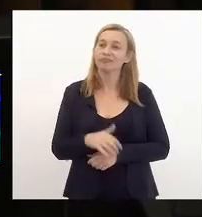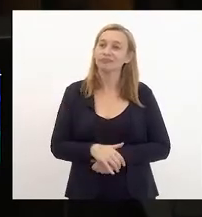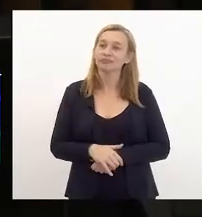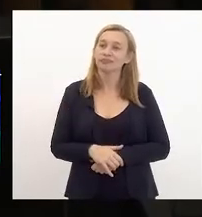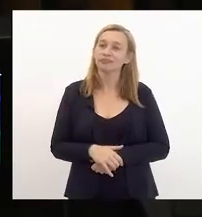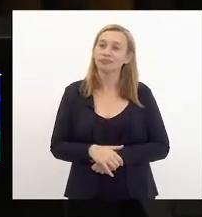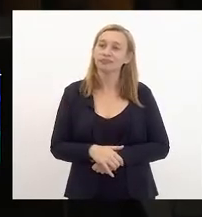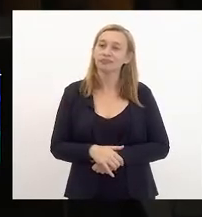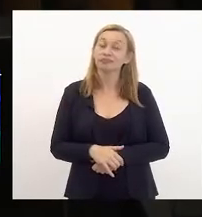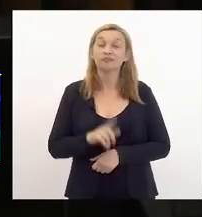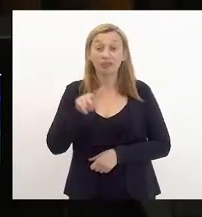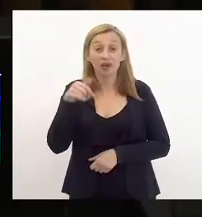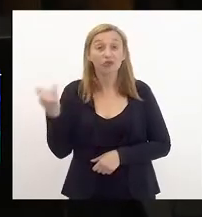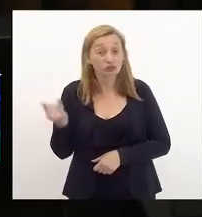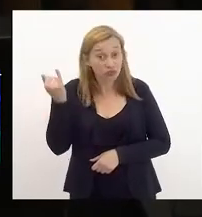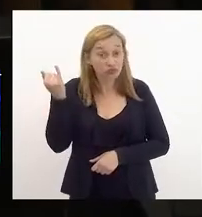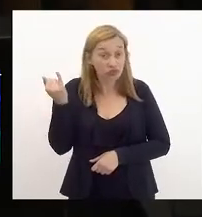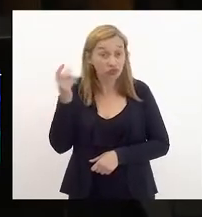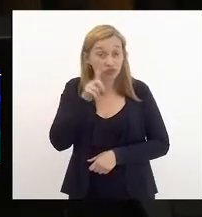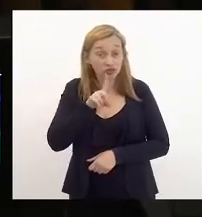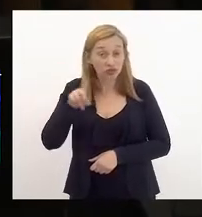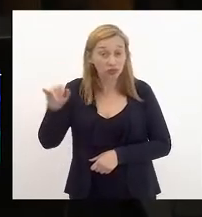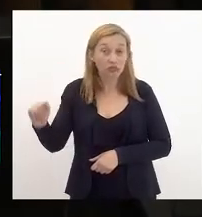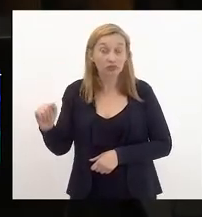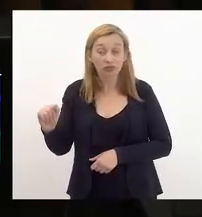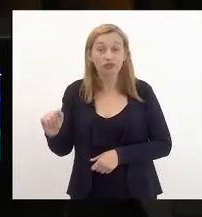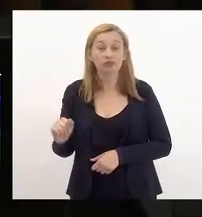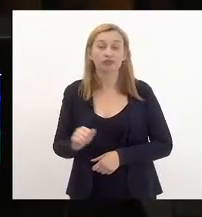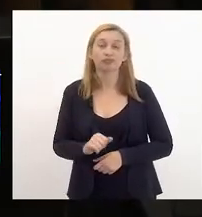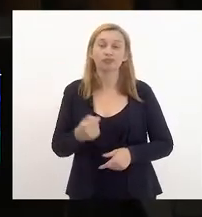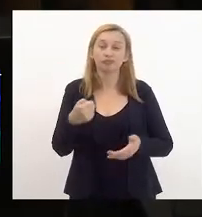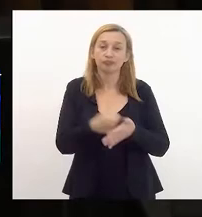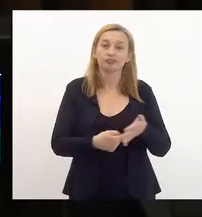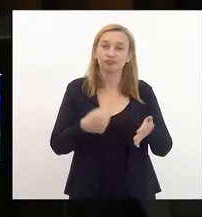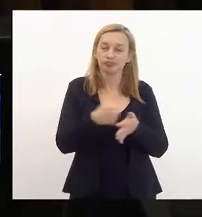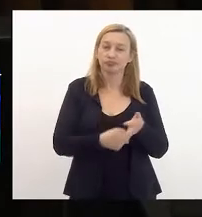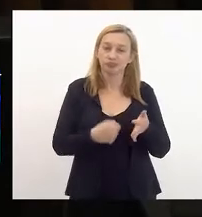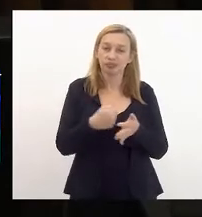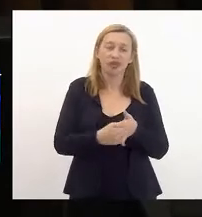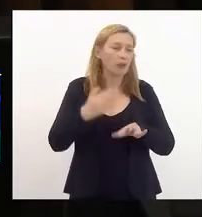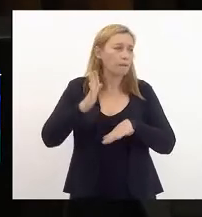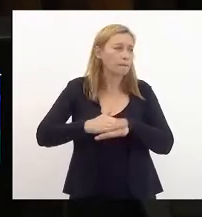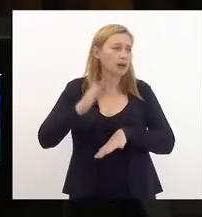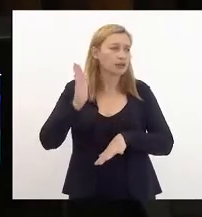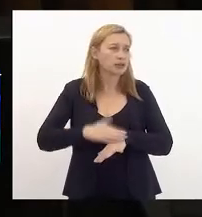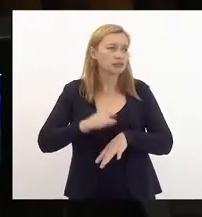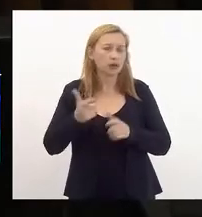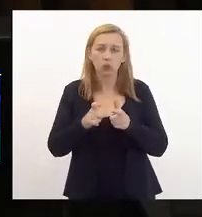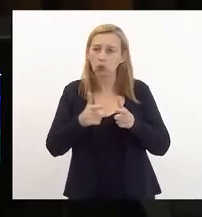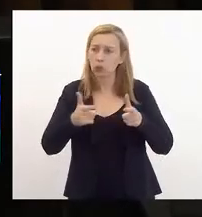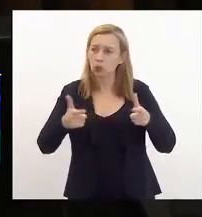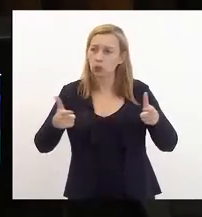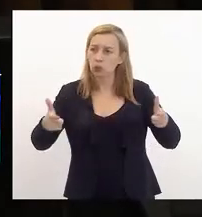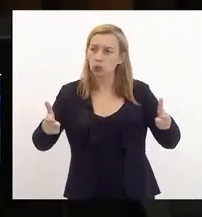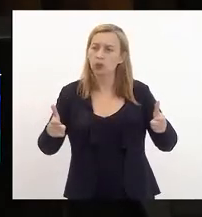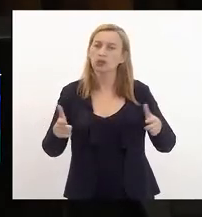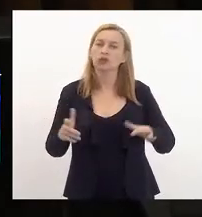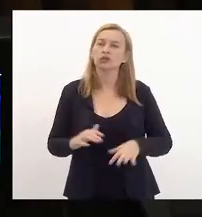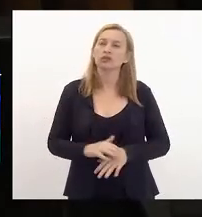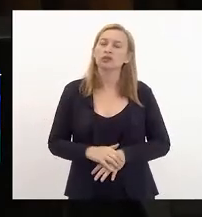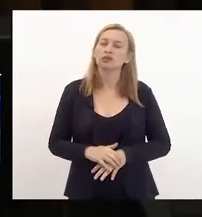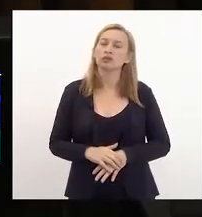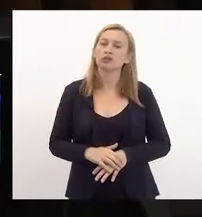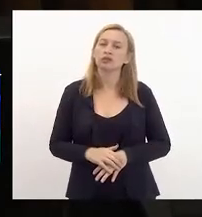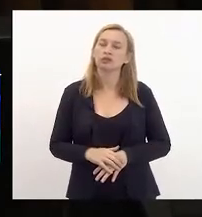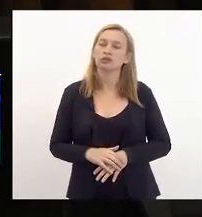é um dia de lutas, que cada vez mais são intensas e cada vez